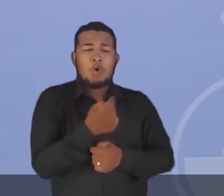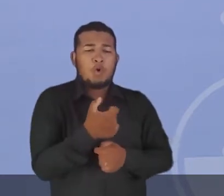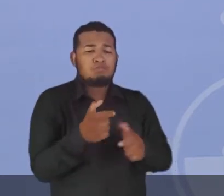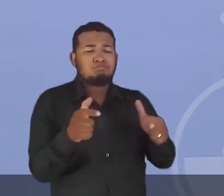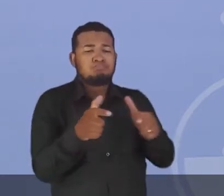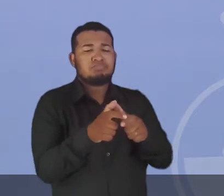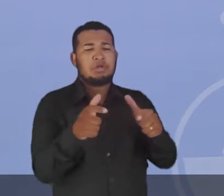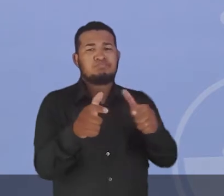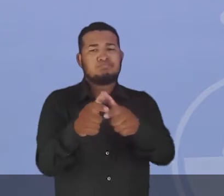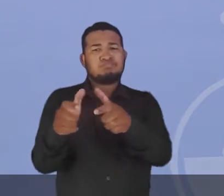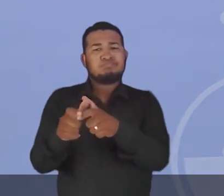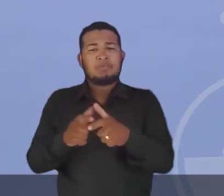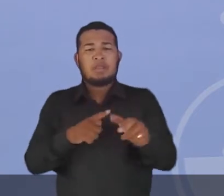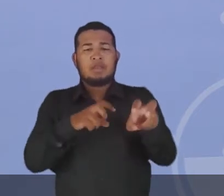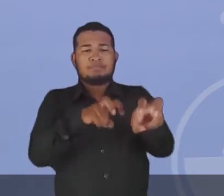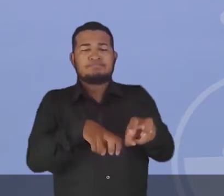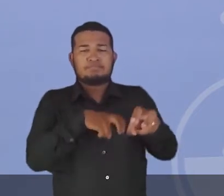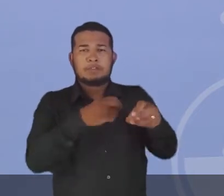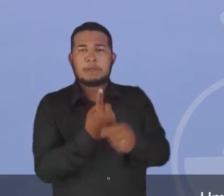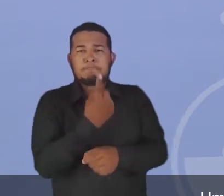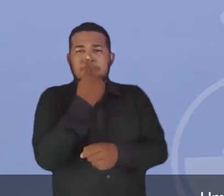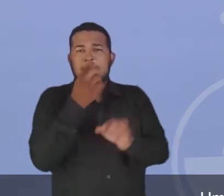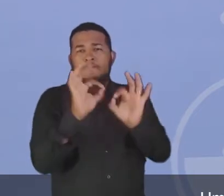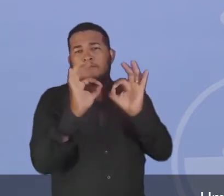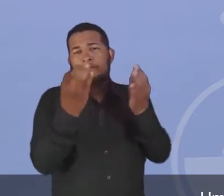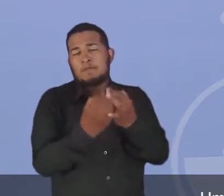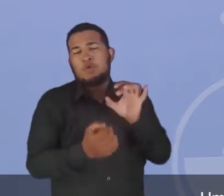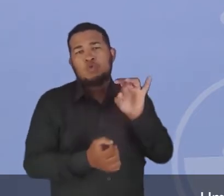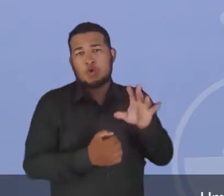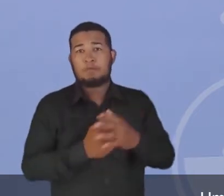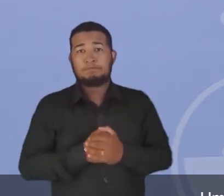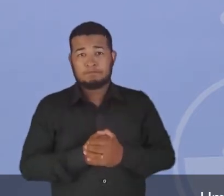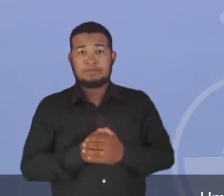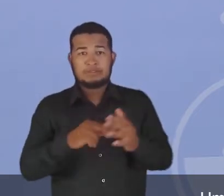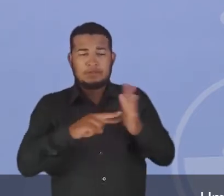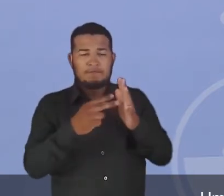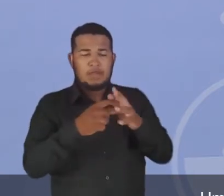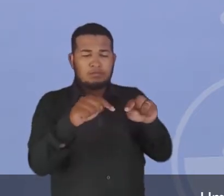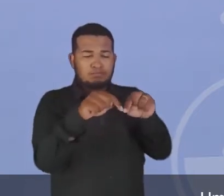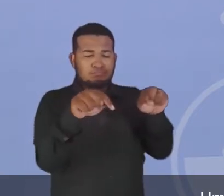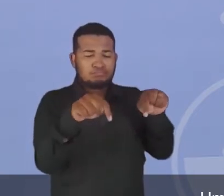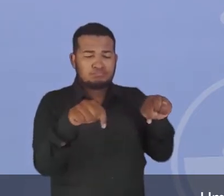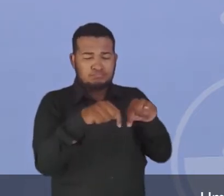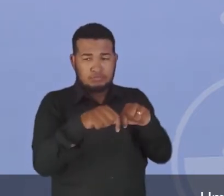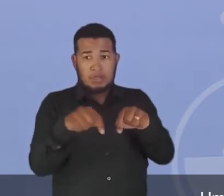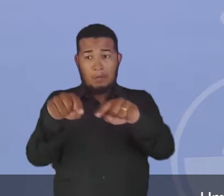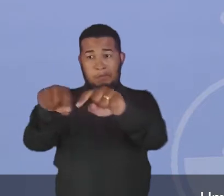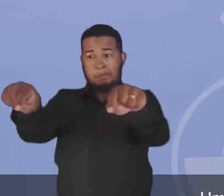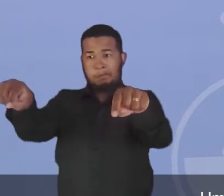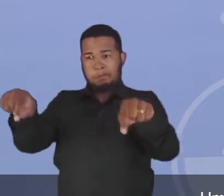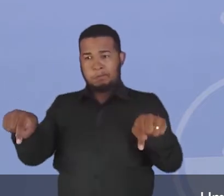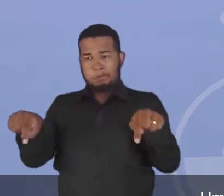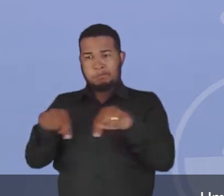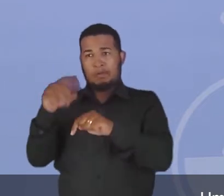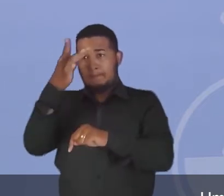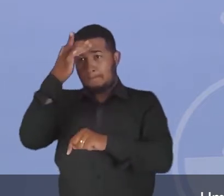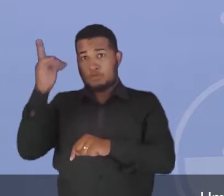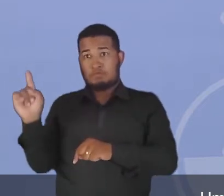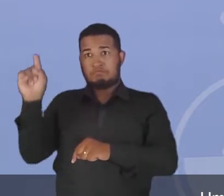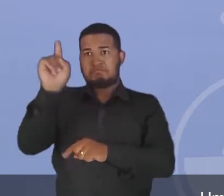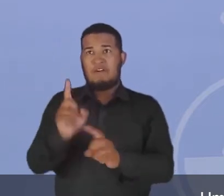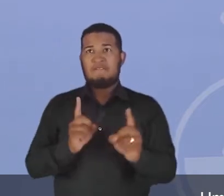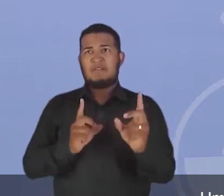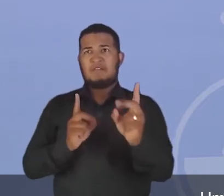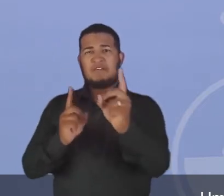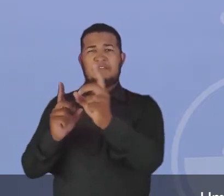tem aí da agricultura familiar. Então, uma concentração de terra que não foi uma coisa resultante